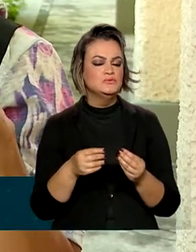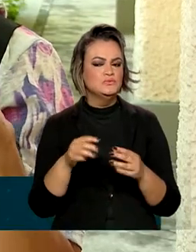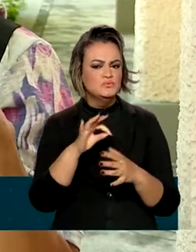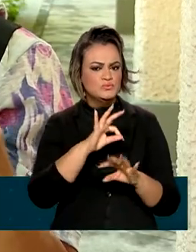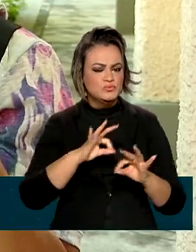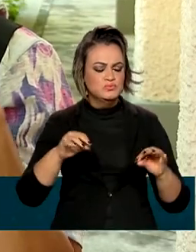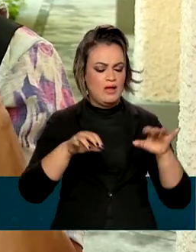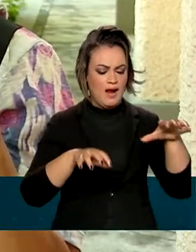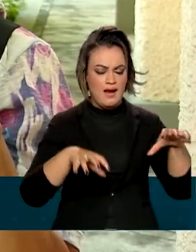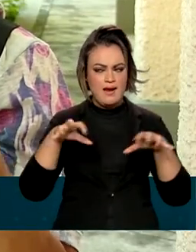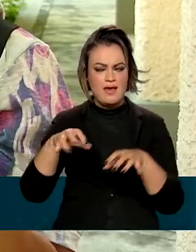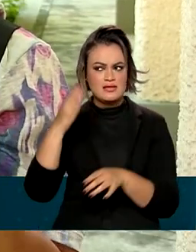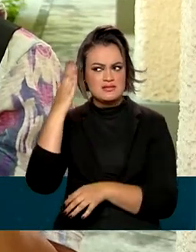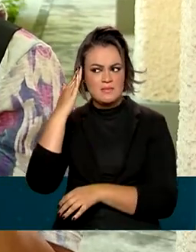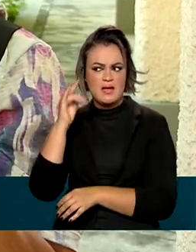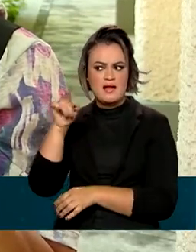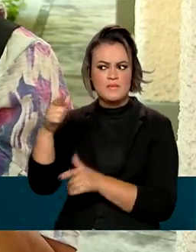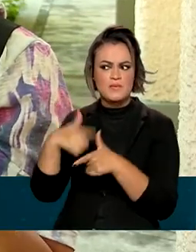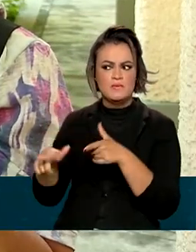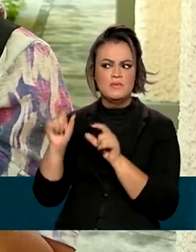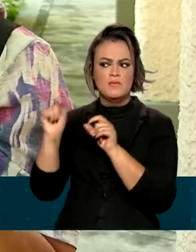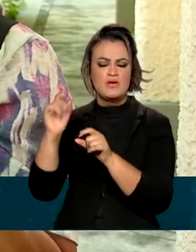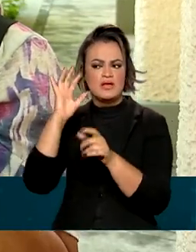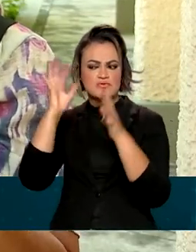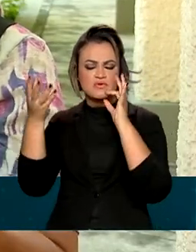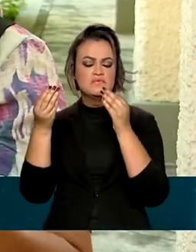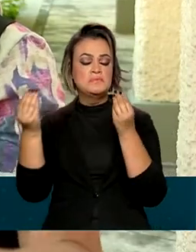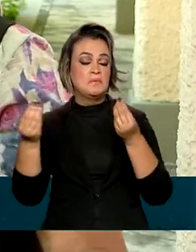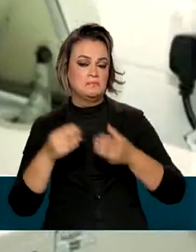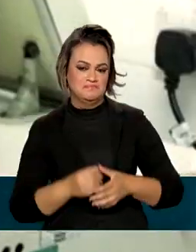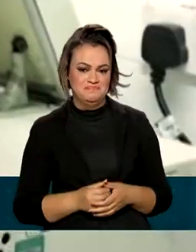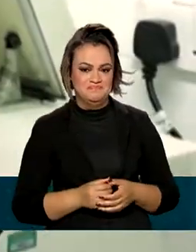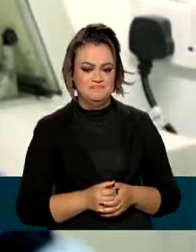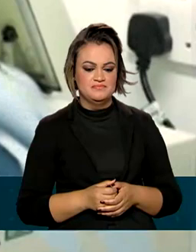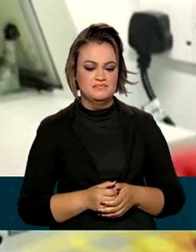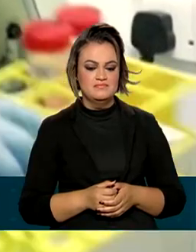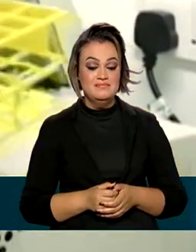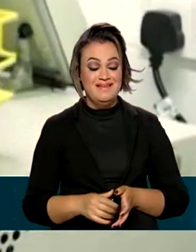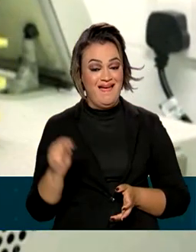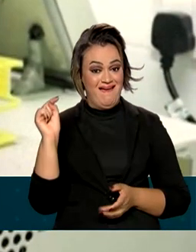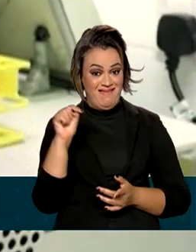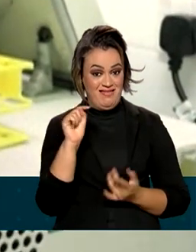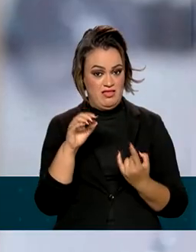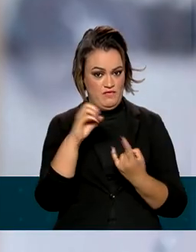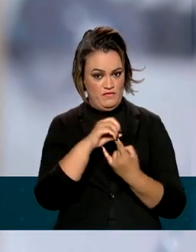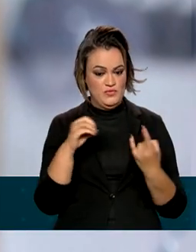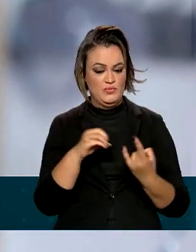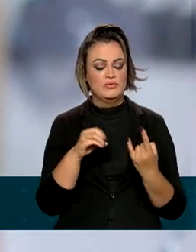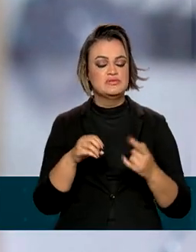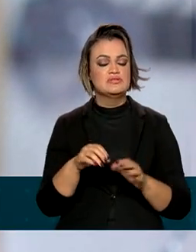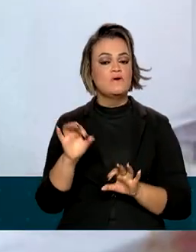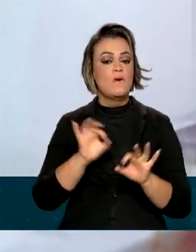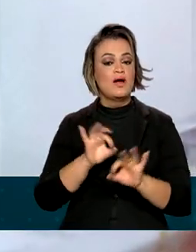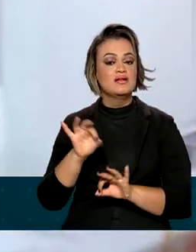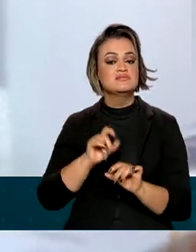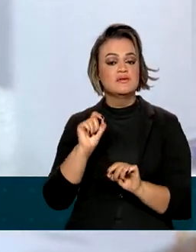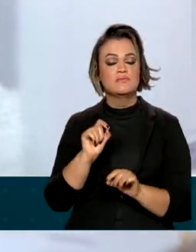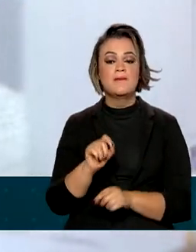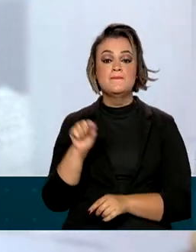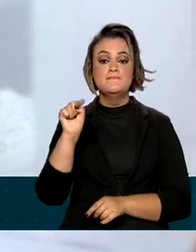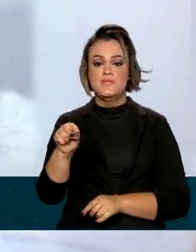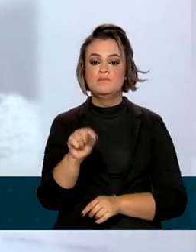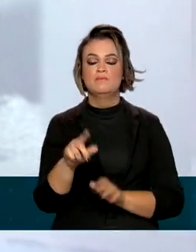unidades para responder determinados problemas em um determinado local. Na Fundação Oswaldo Cruz, são desenvolvidos mais de mil